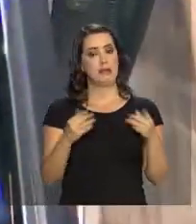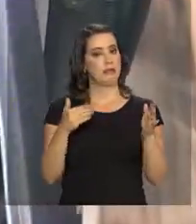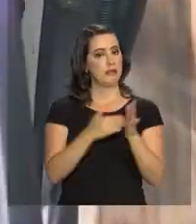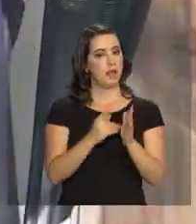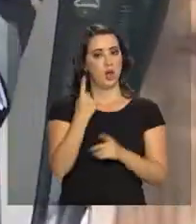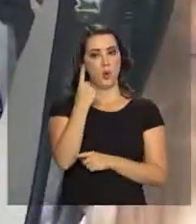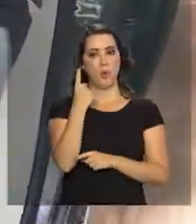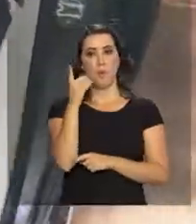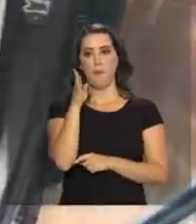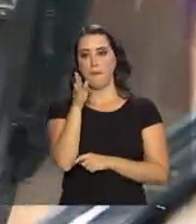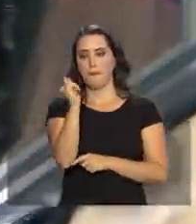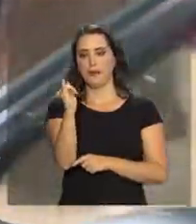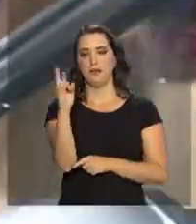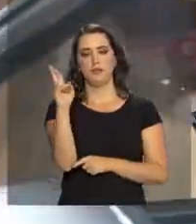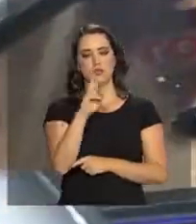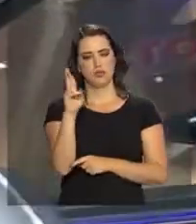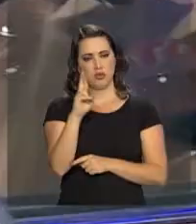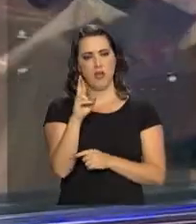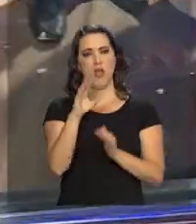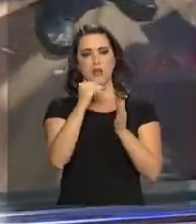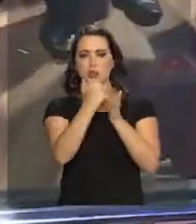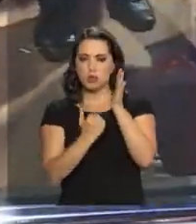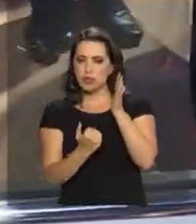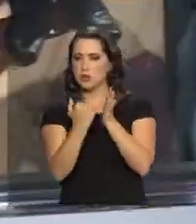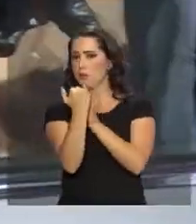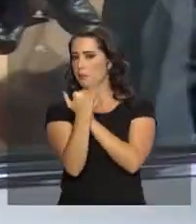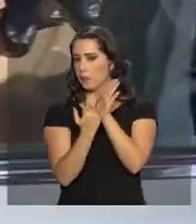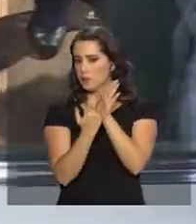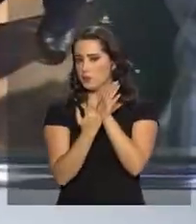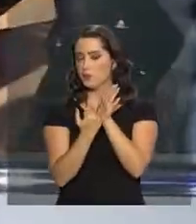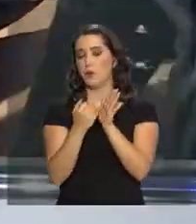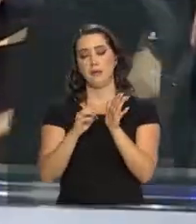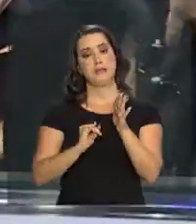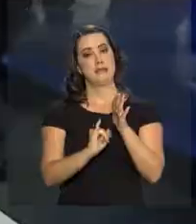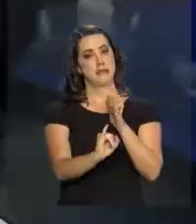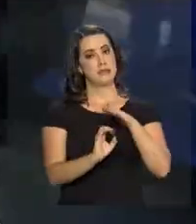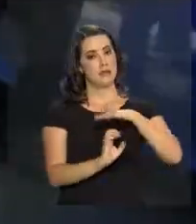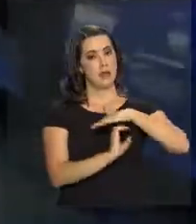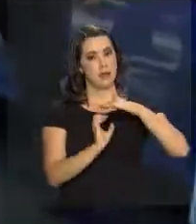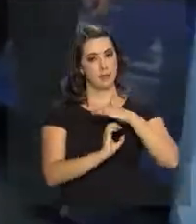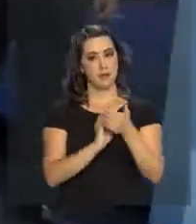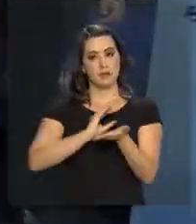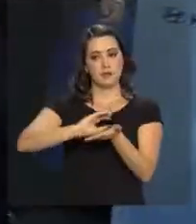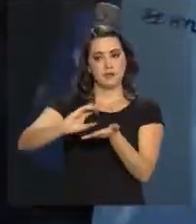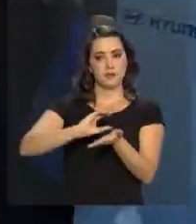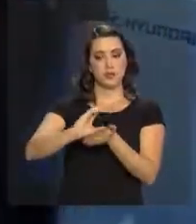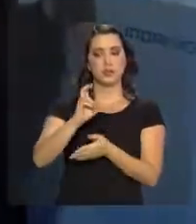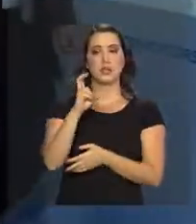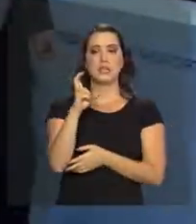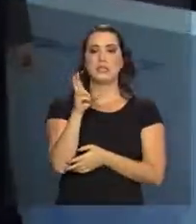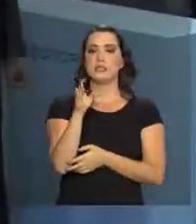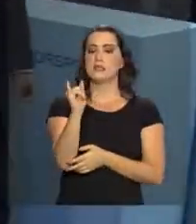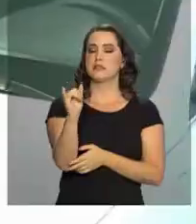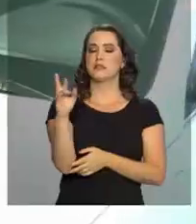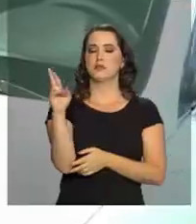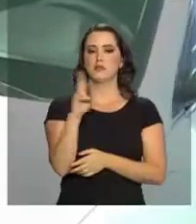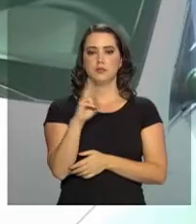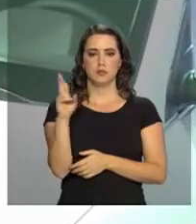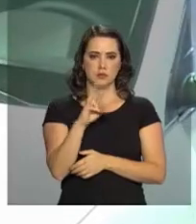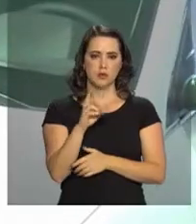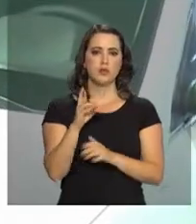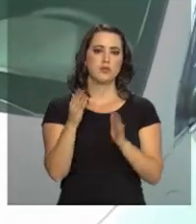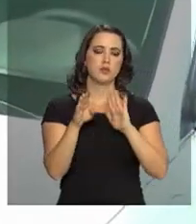,5 bilhão em créditos tributários. Há empresas que investirem ao menos R 5 bilhões em projetos de